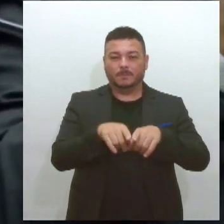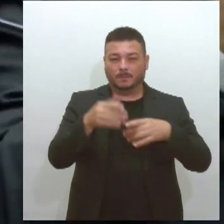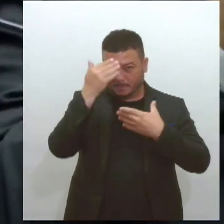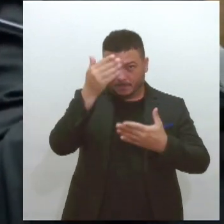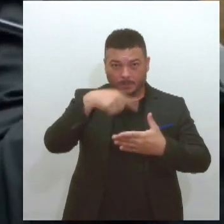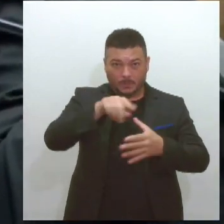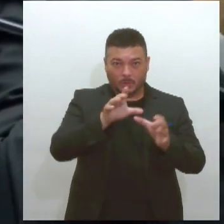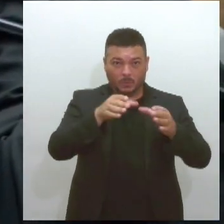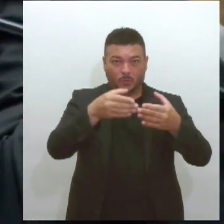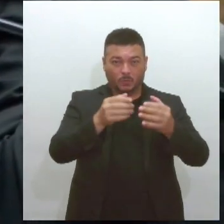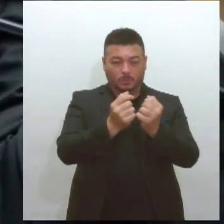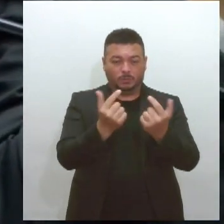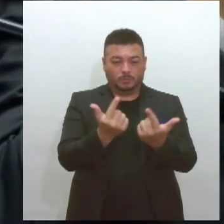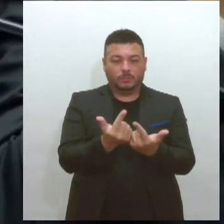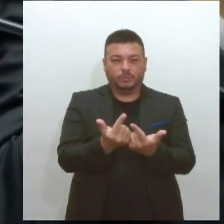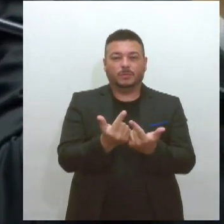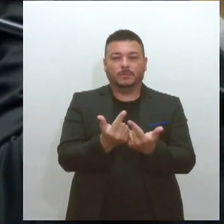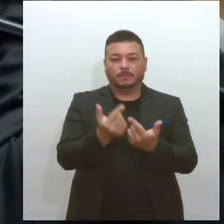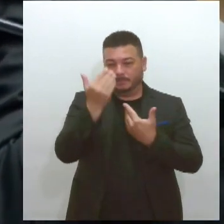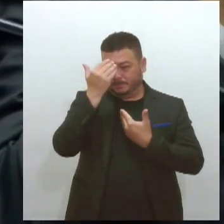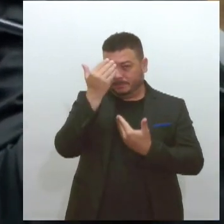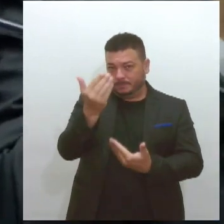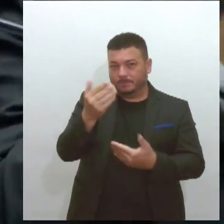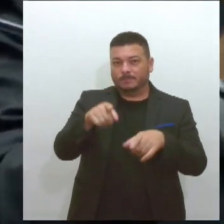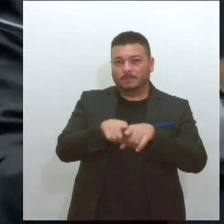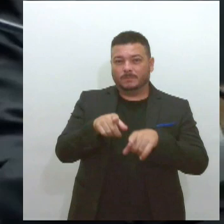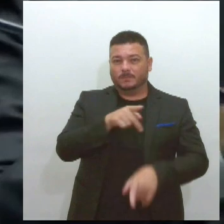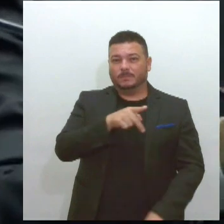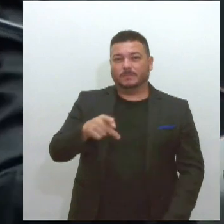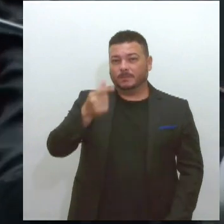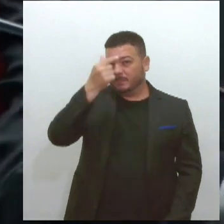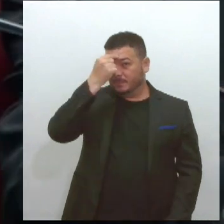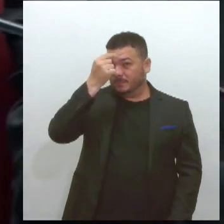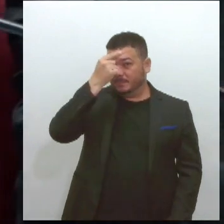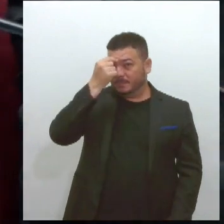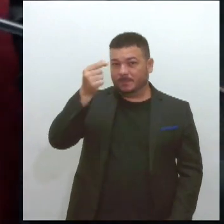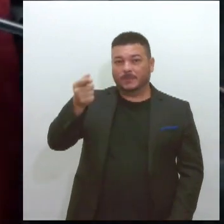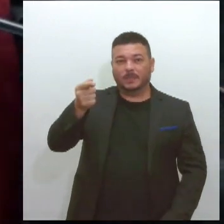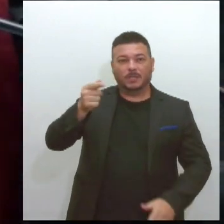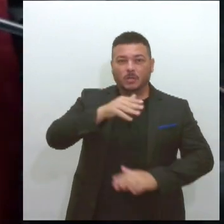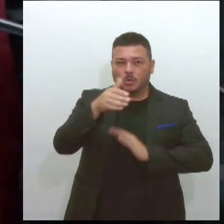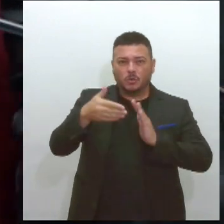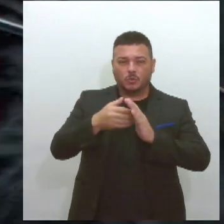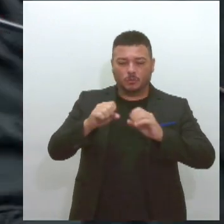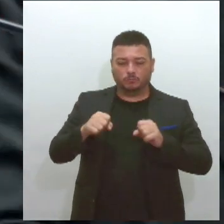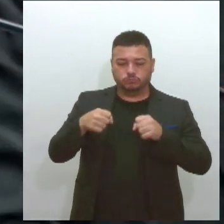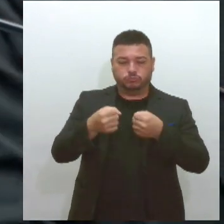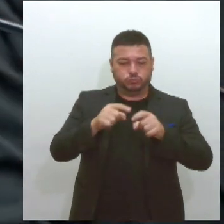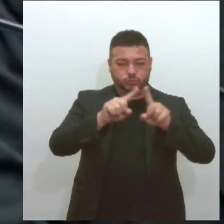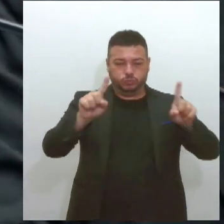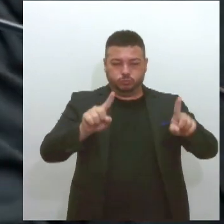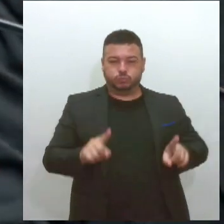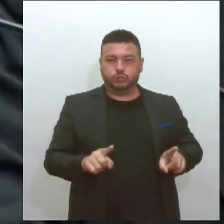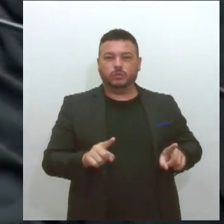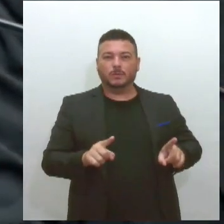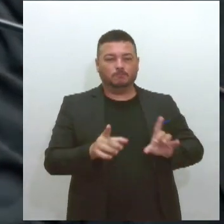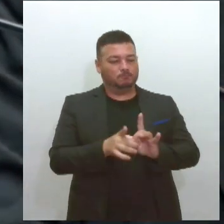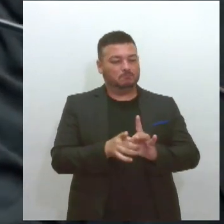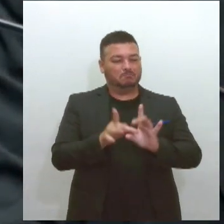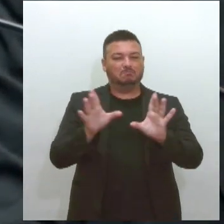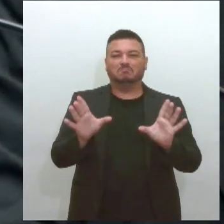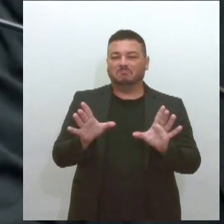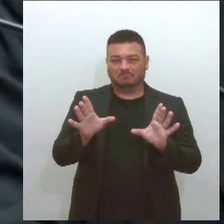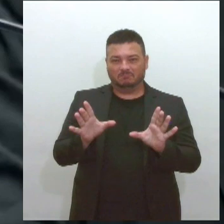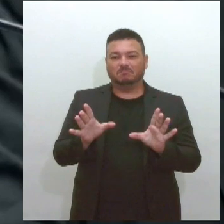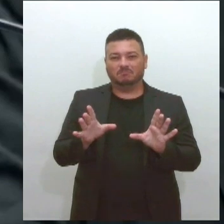Legislativa, agradecer ao presidente Jefferson Andrade, que colocou toda a equipe à disposição deste